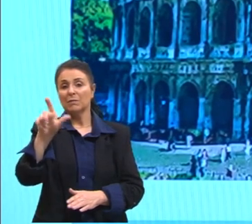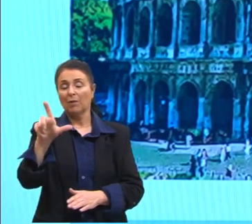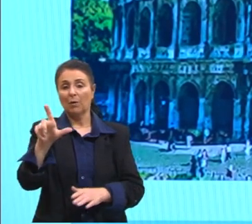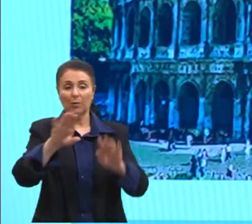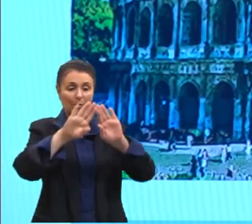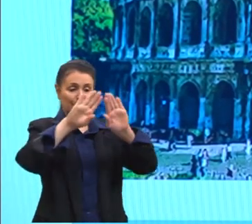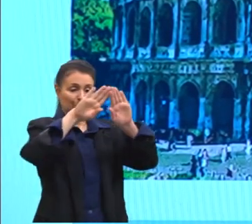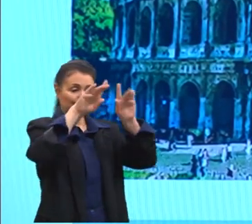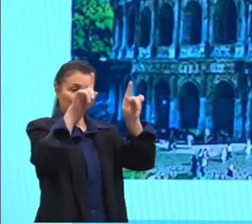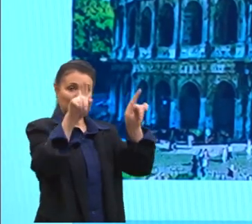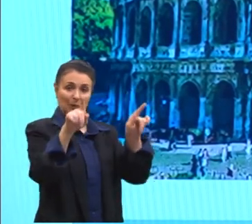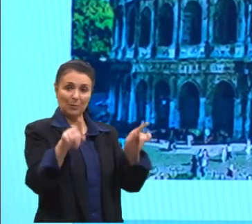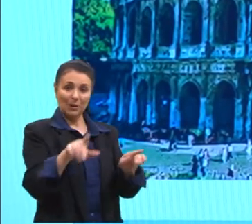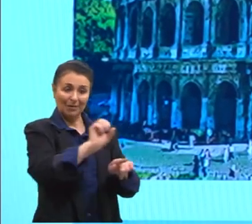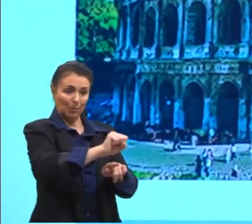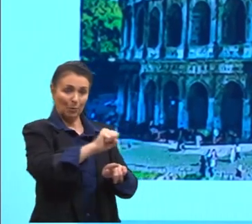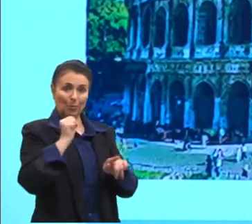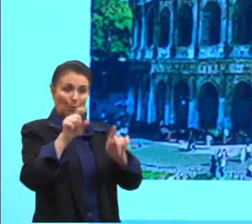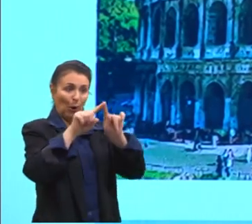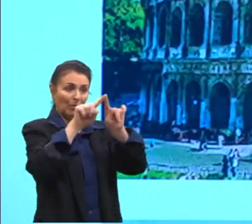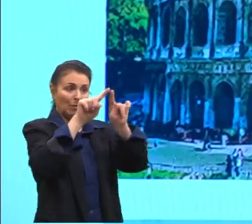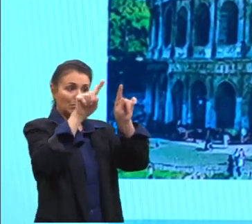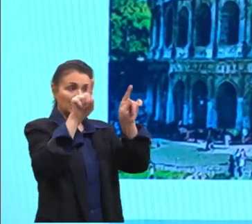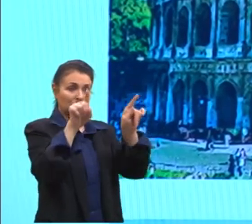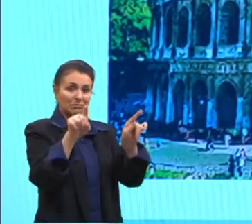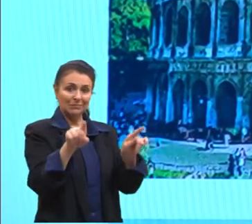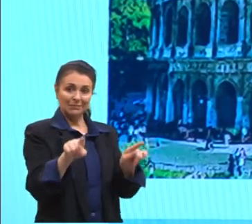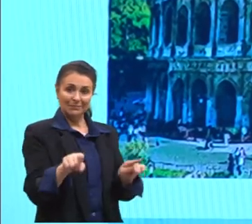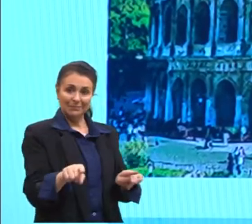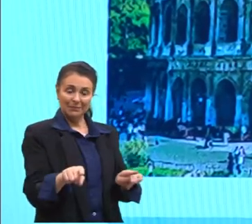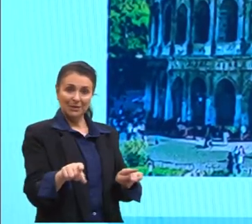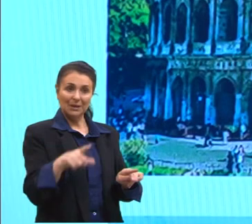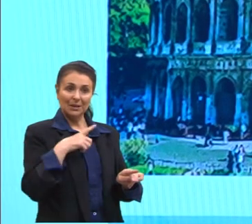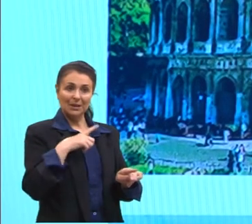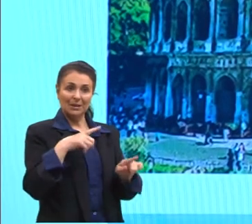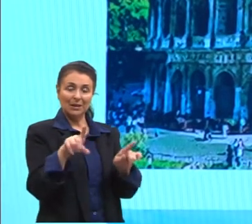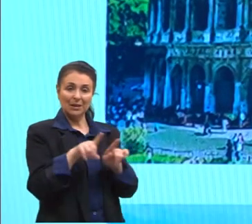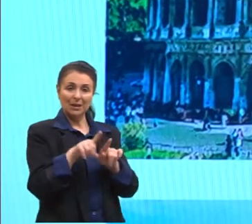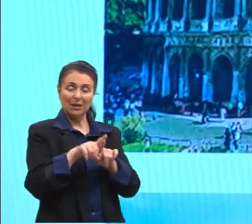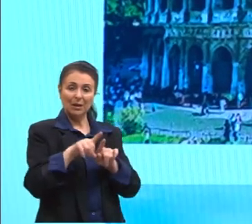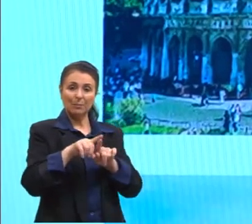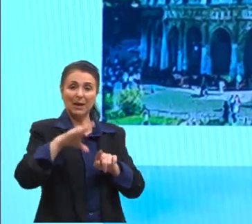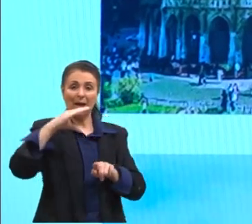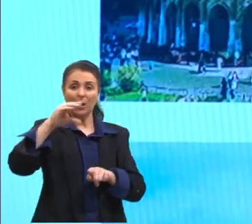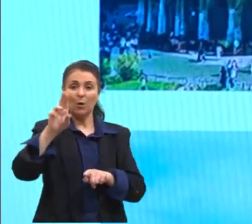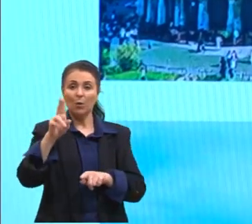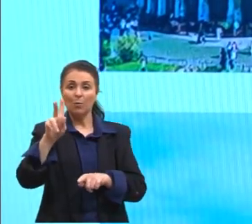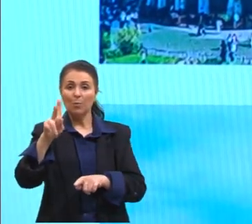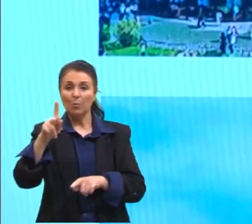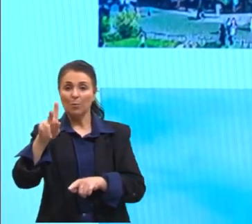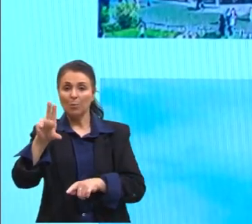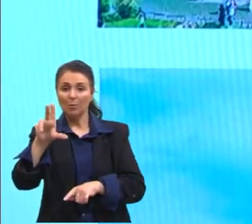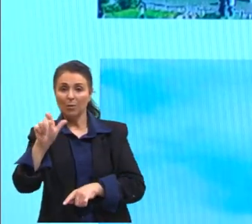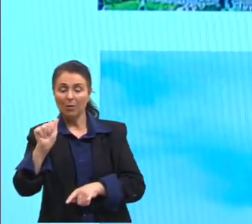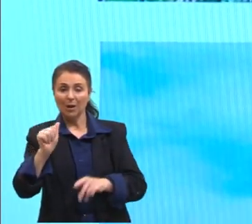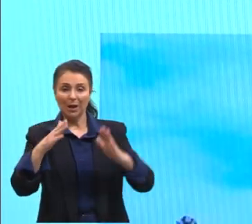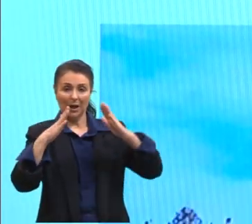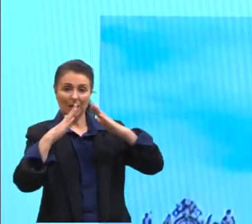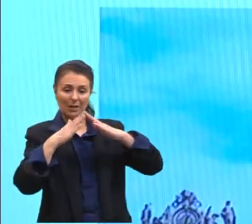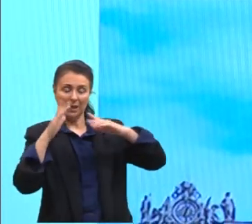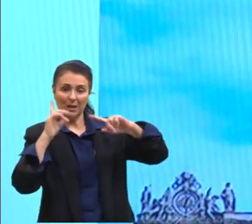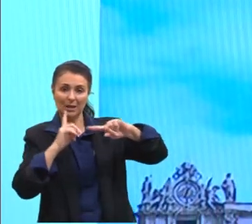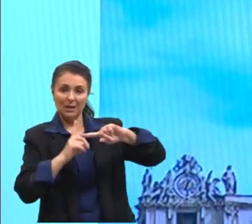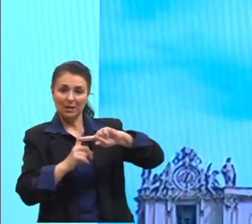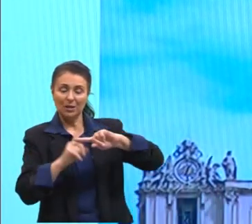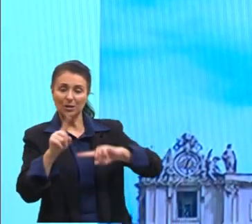arredondada. E nós temos também essa cúpula da igreja, que nós conhecemos